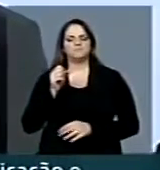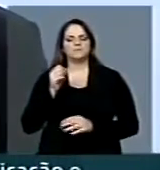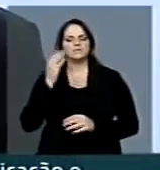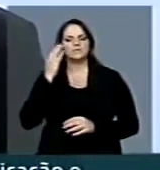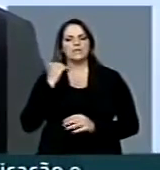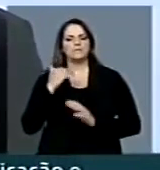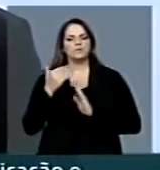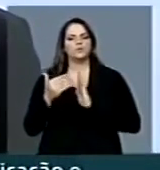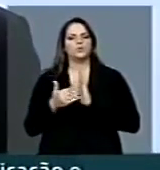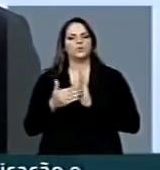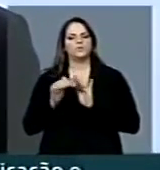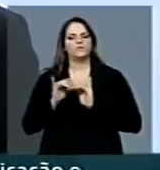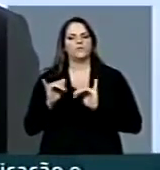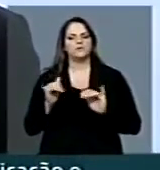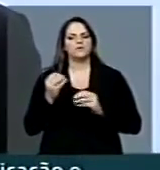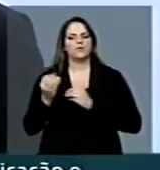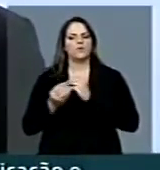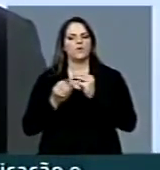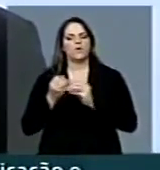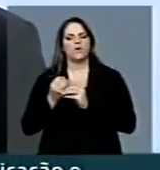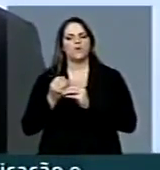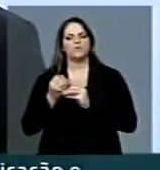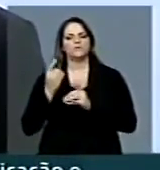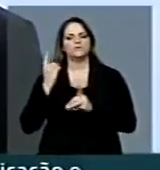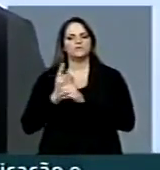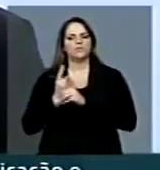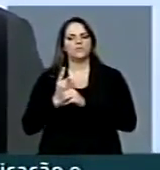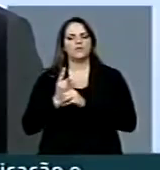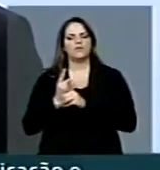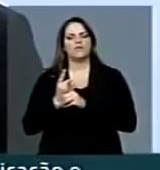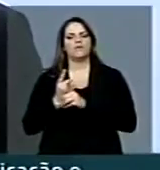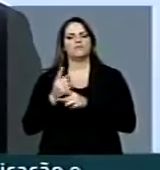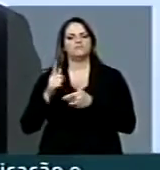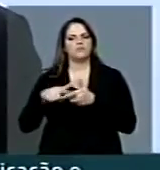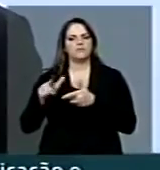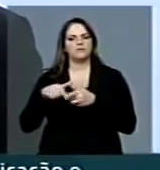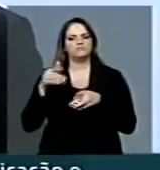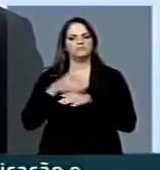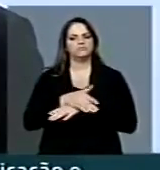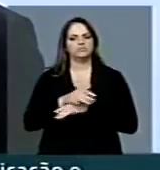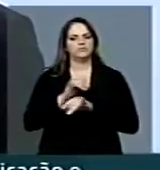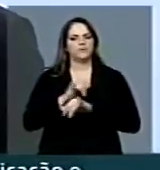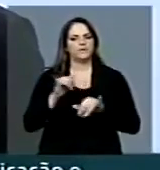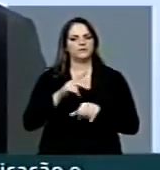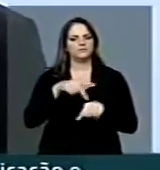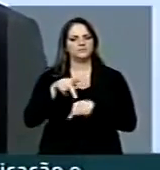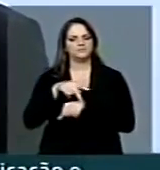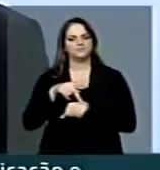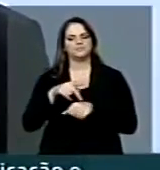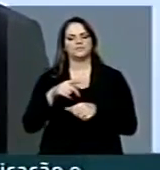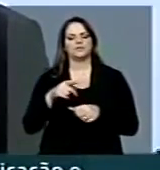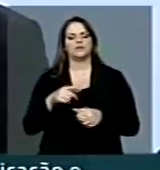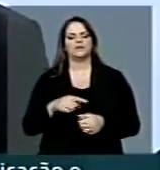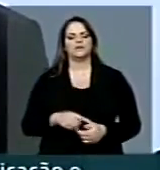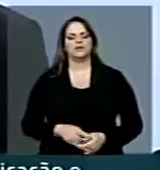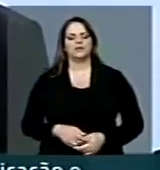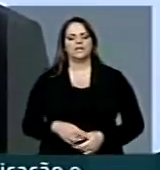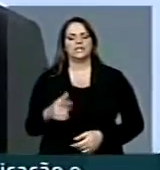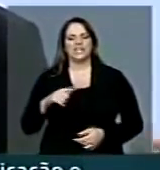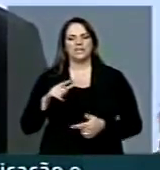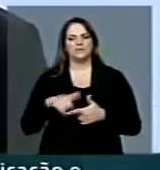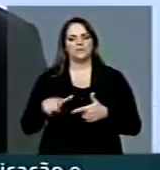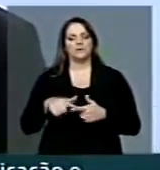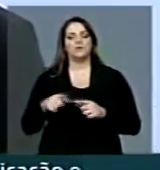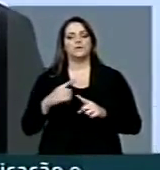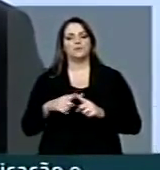fez afirmações, ministro, muito veementes. A primeira delas, desmentindo, inclusive, a afirmação de